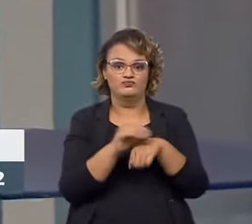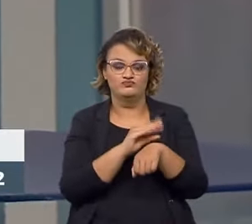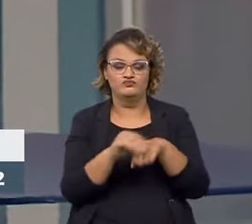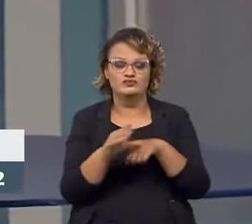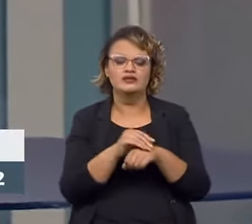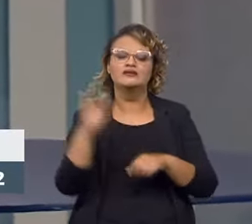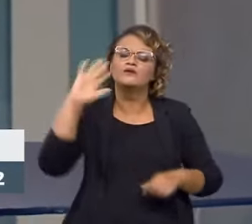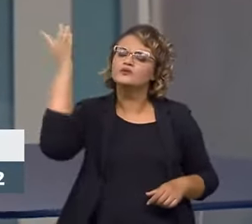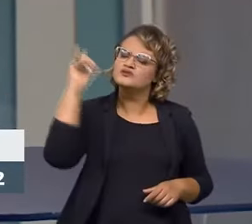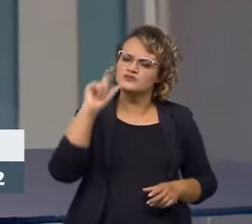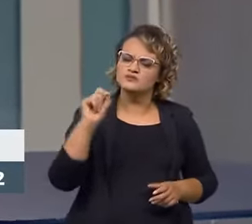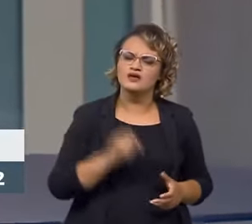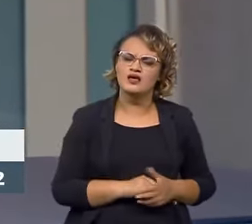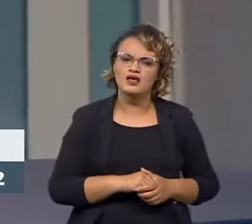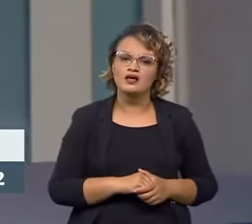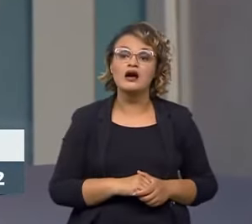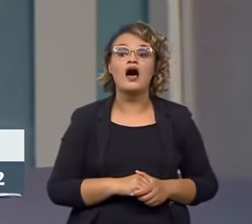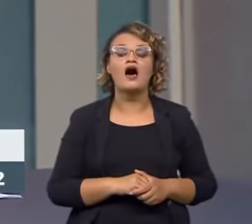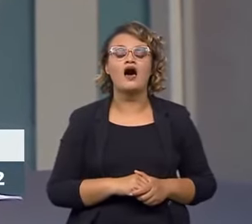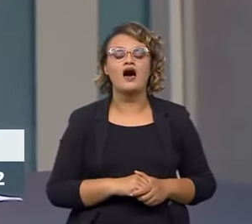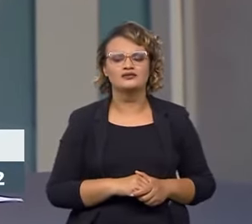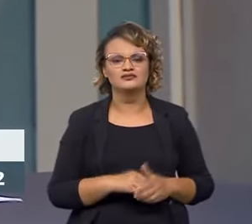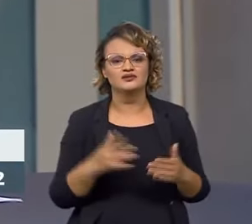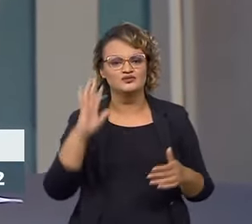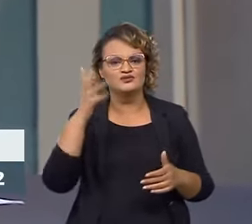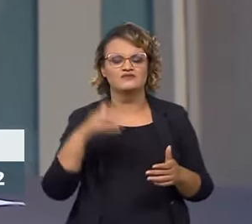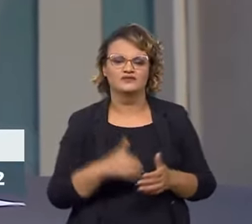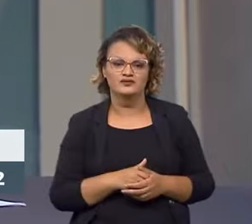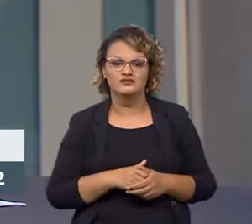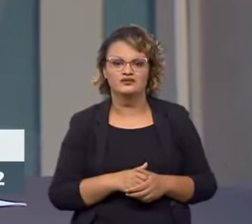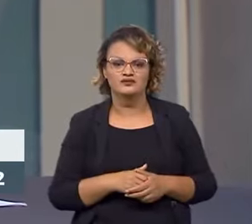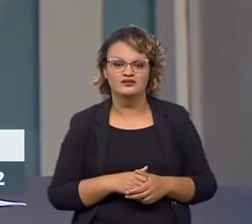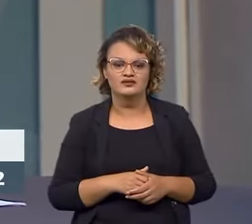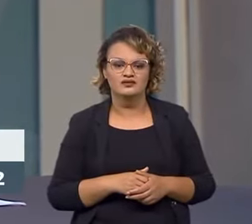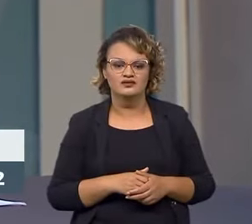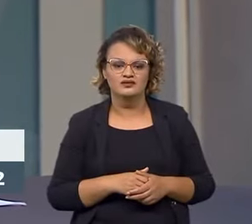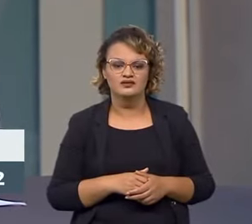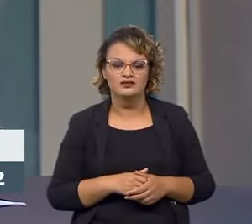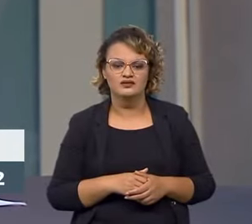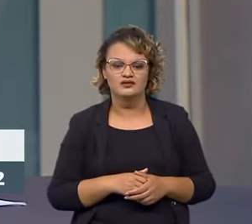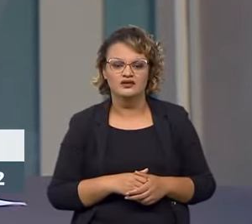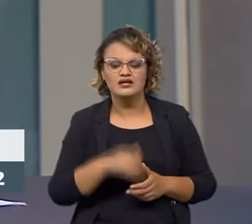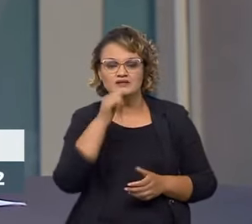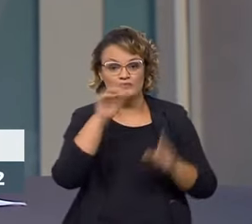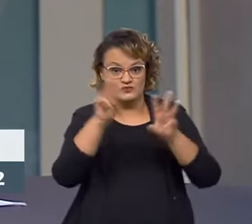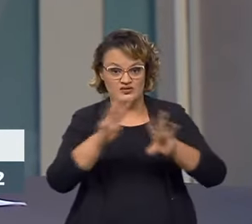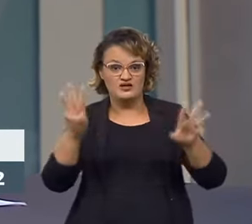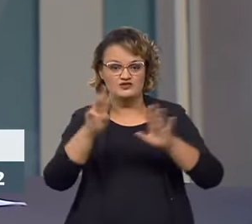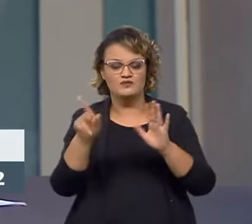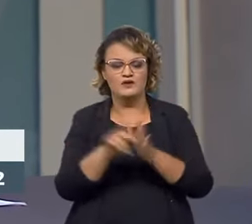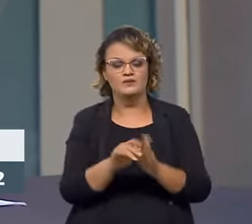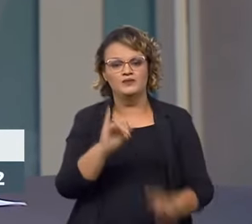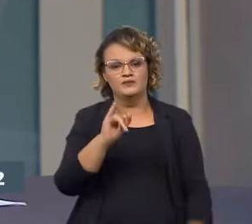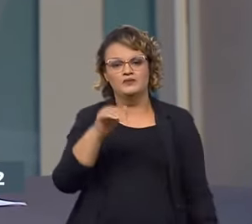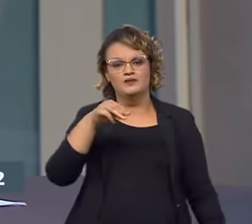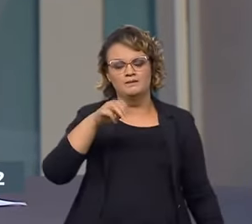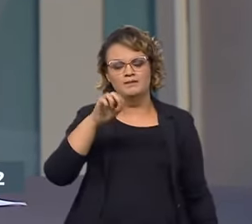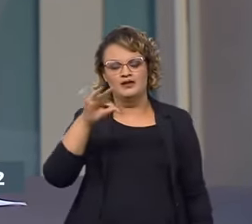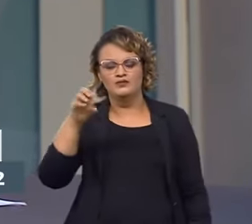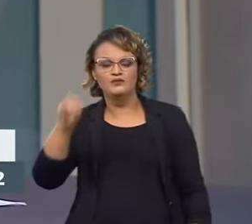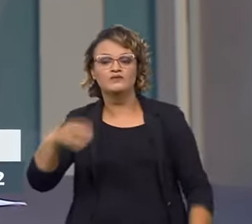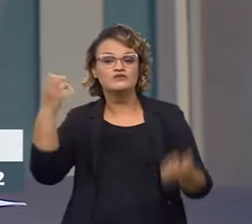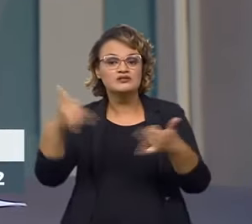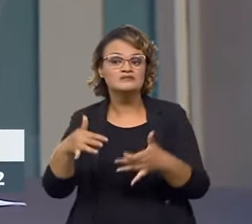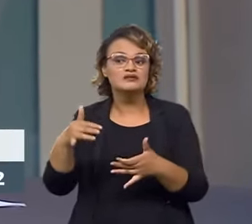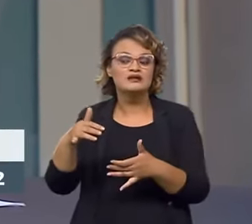o que está acontecendo para poder atuar. Hoje, você consegue, no próprio site do Inmetro, fazer o registro de acidentes